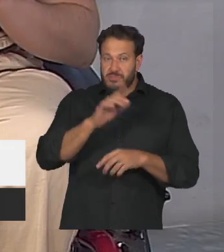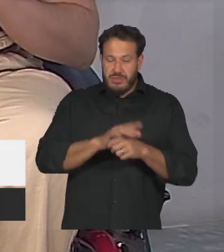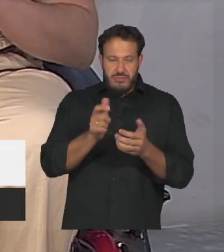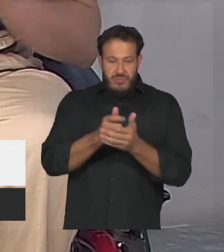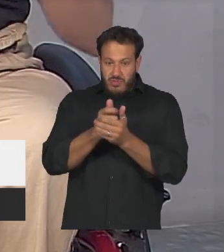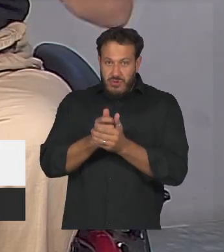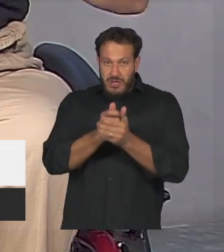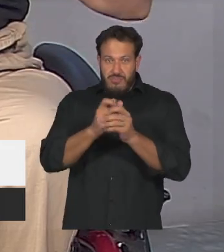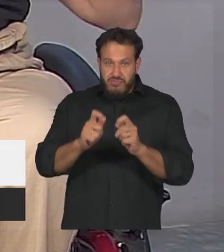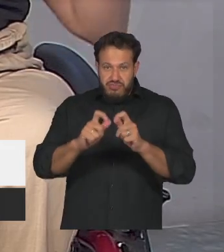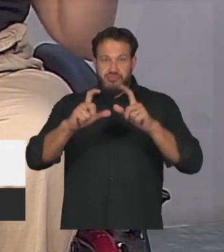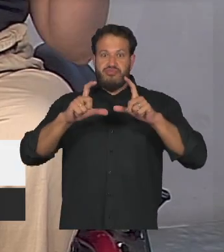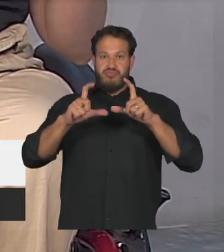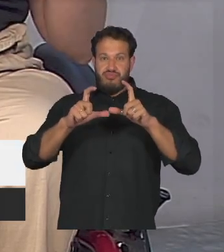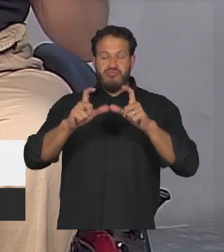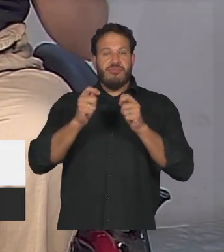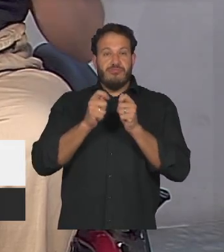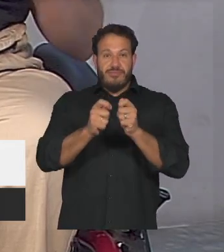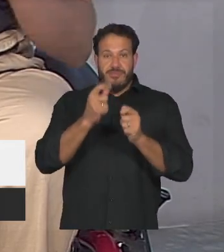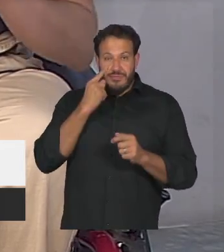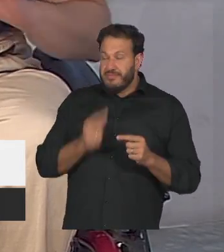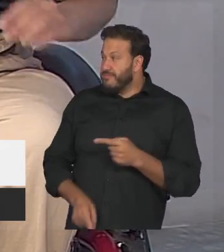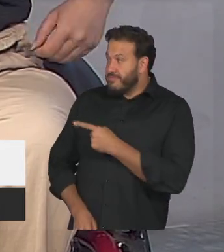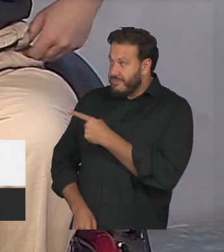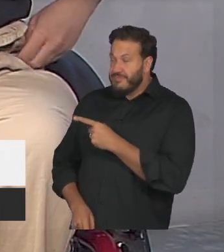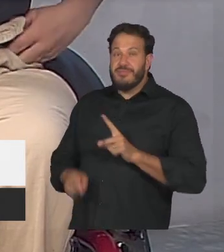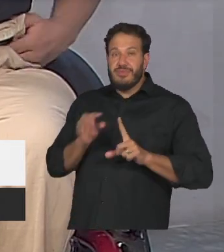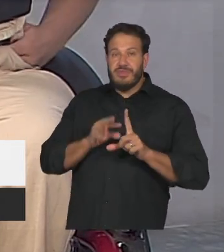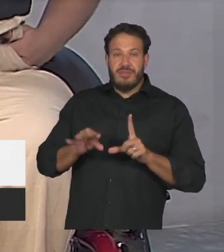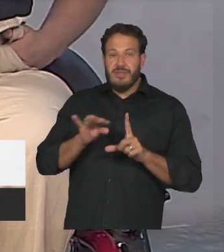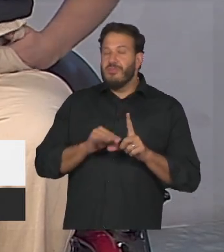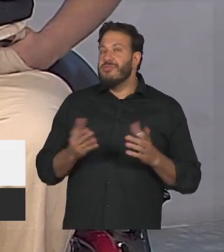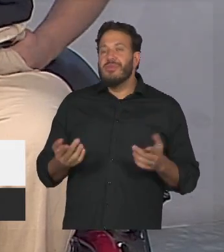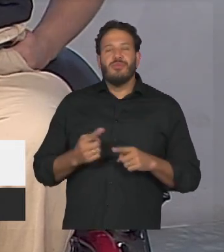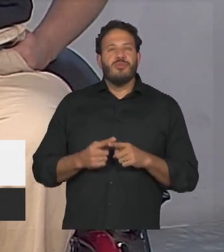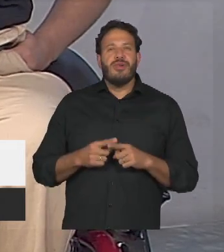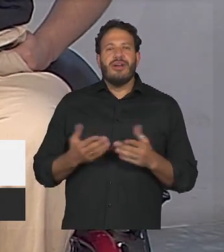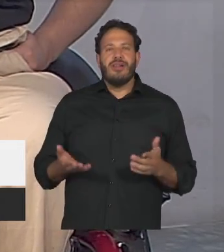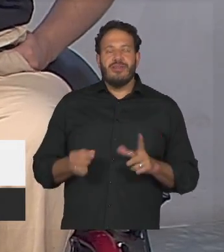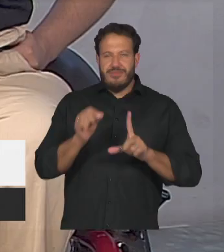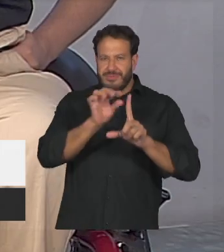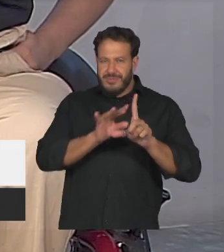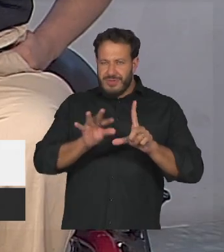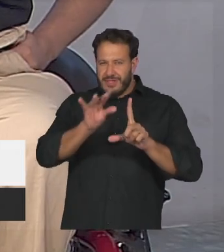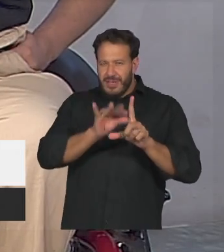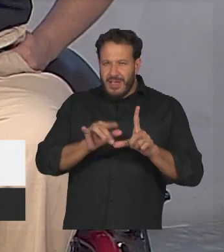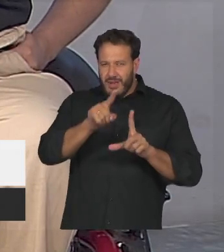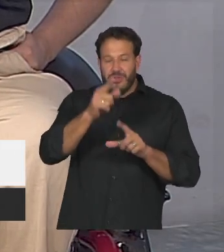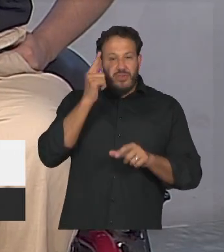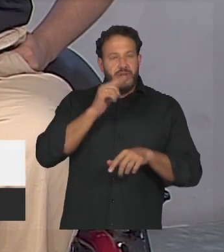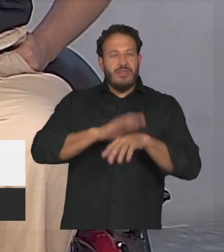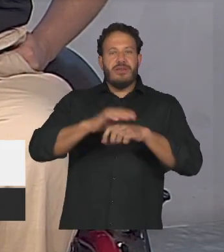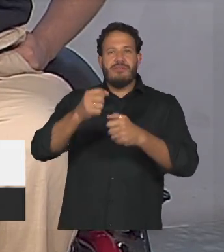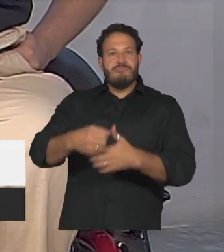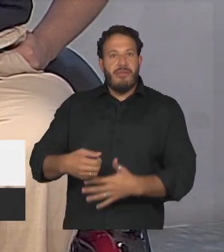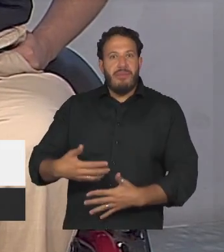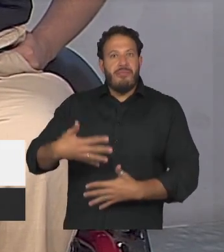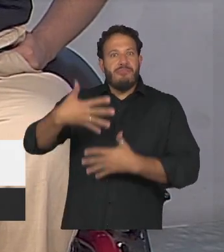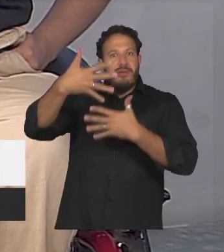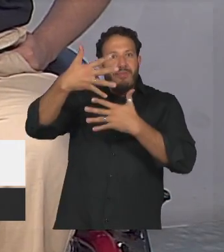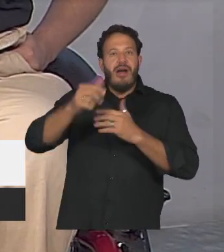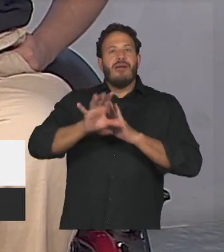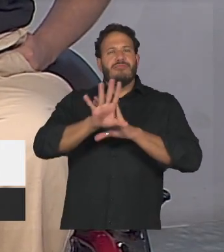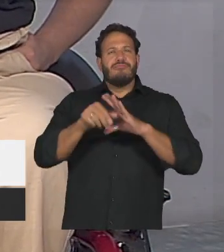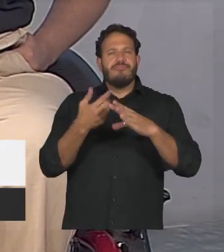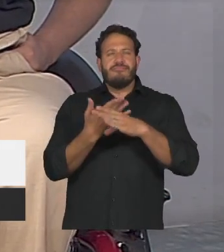câmera do seu celular e apontar para ele sabe para quê porque esse QR Code vai levar você a nossa playlist e lá você vai